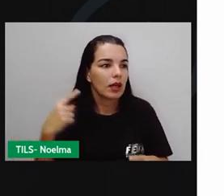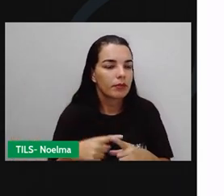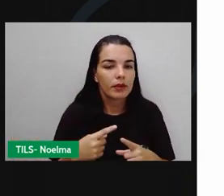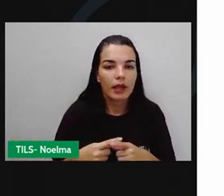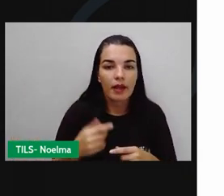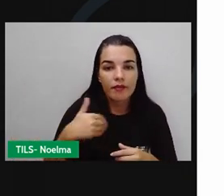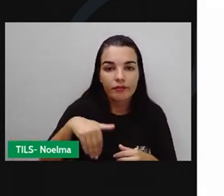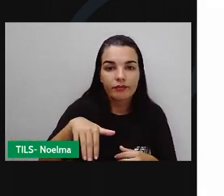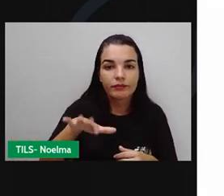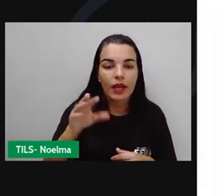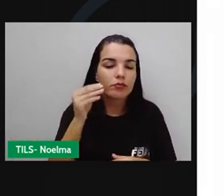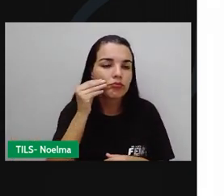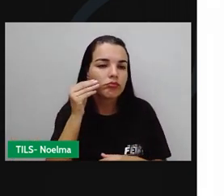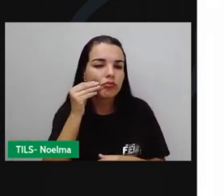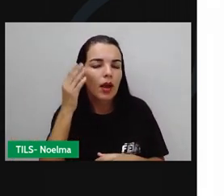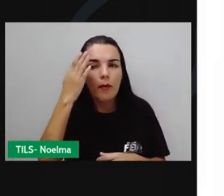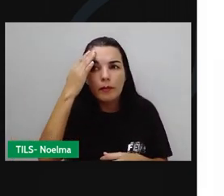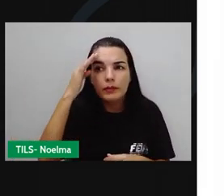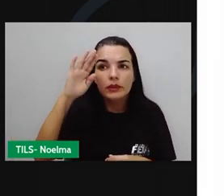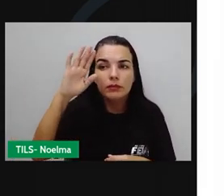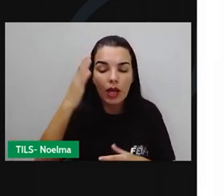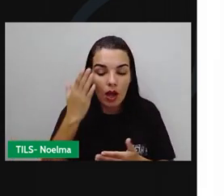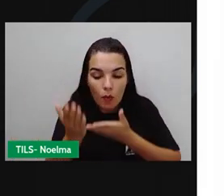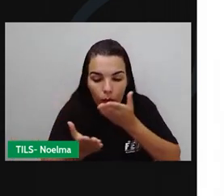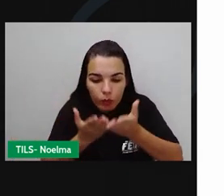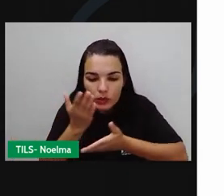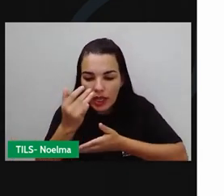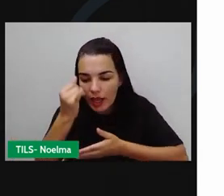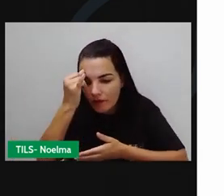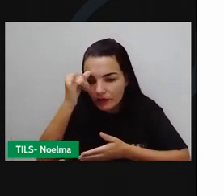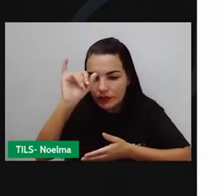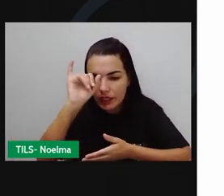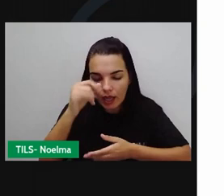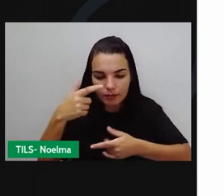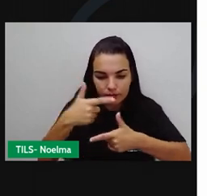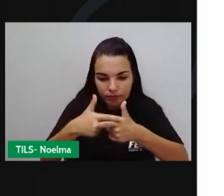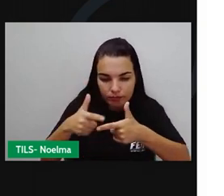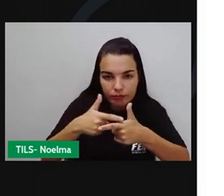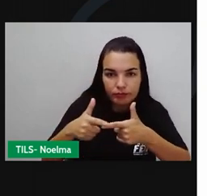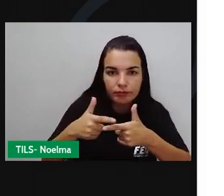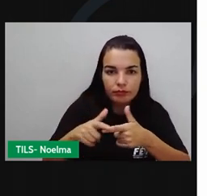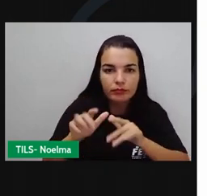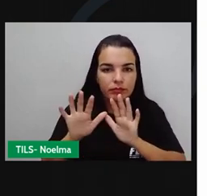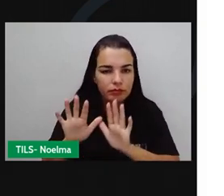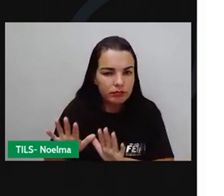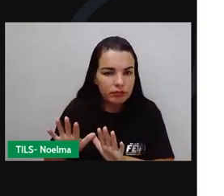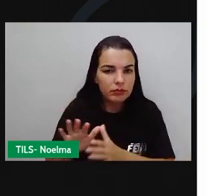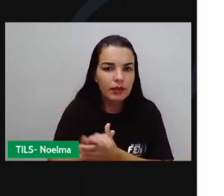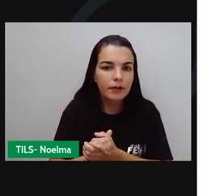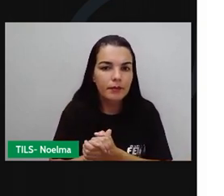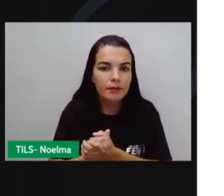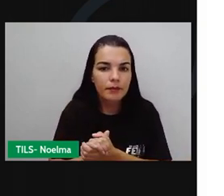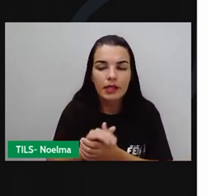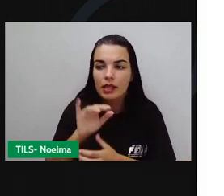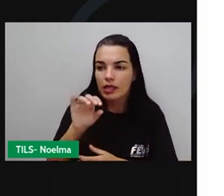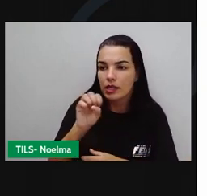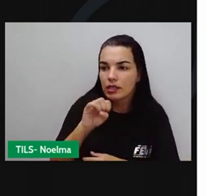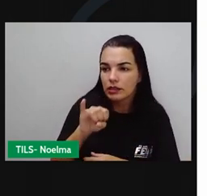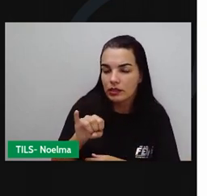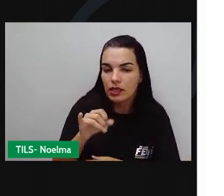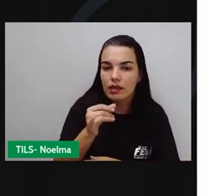cuidados que se deve ter para se evitar acidentes com fogos de artifícios. A mata começa a sofrer, começa